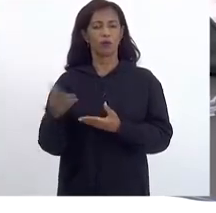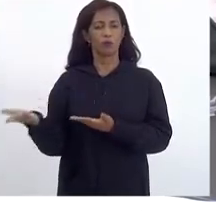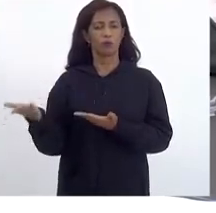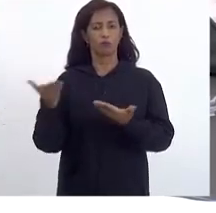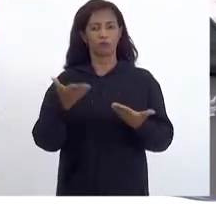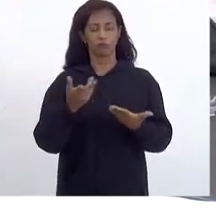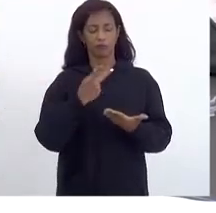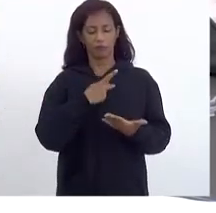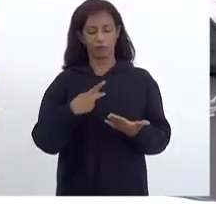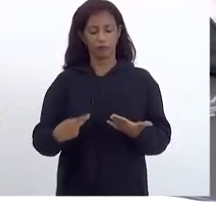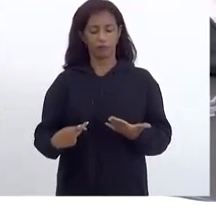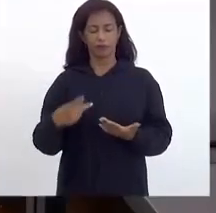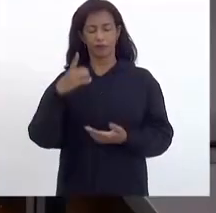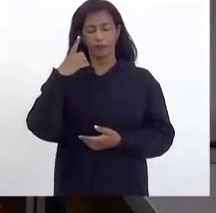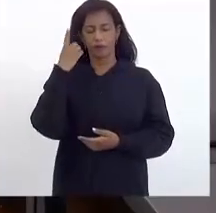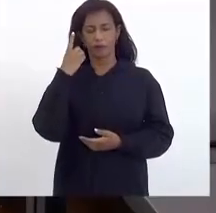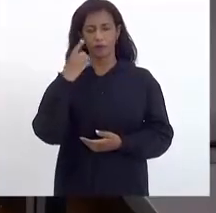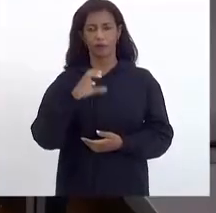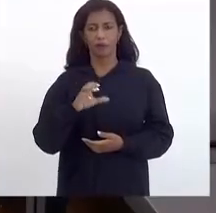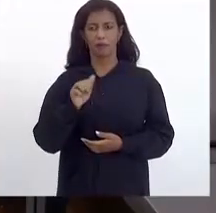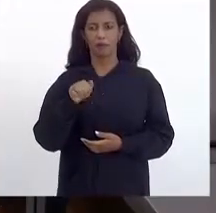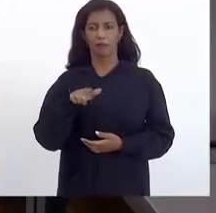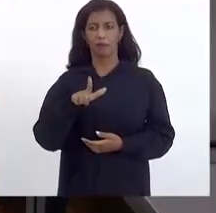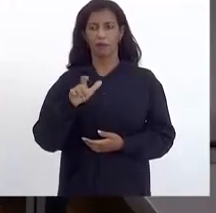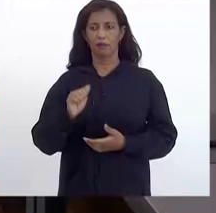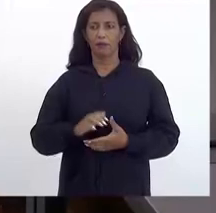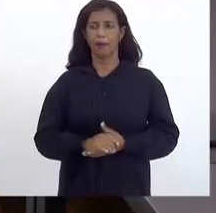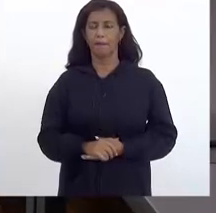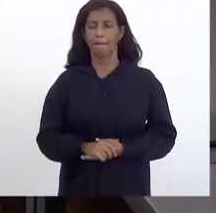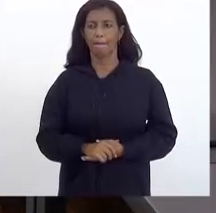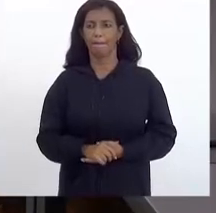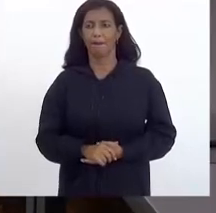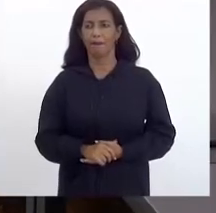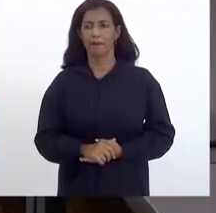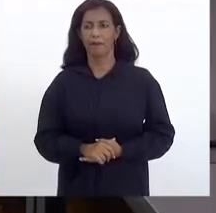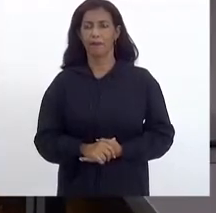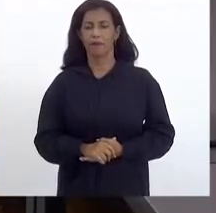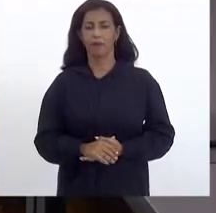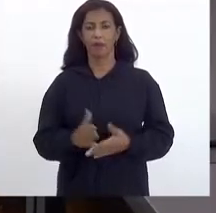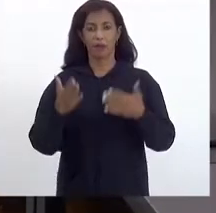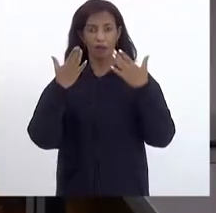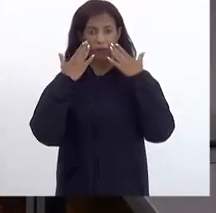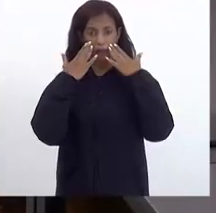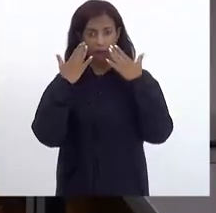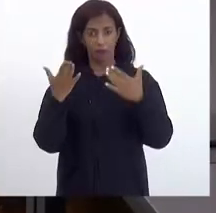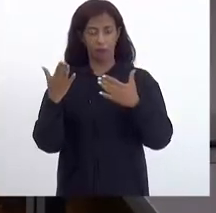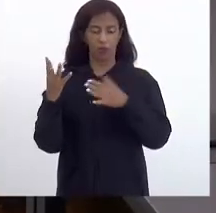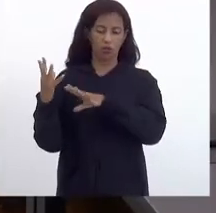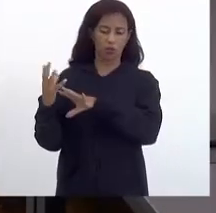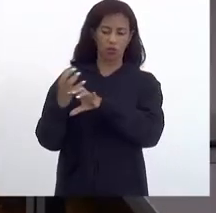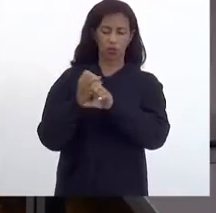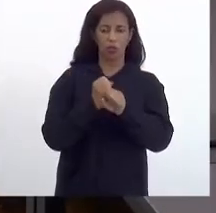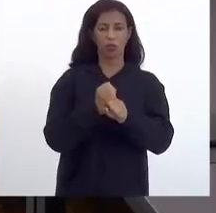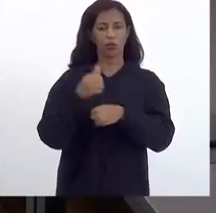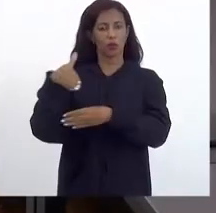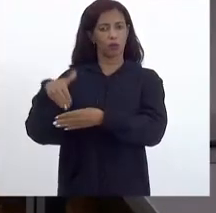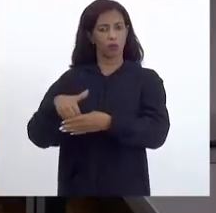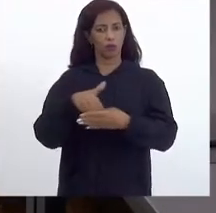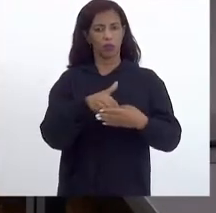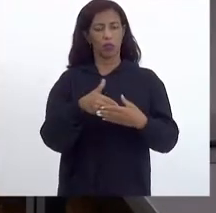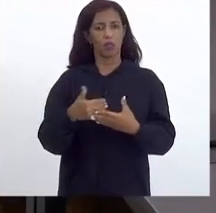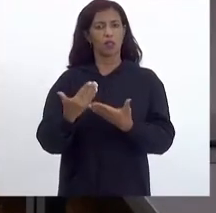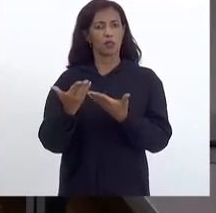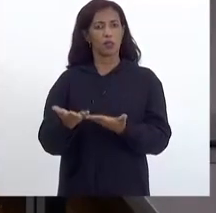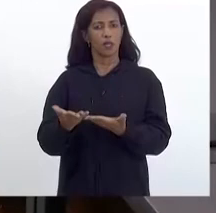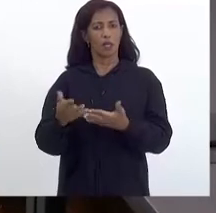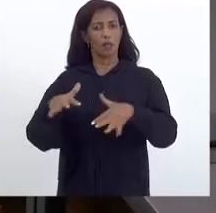novamente à presidência do deputado Márcio Canella. Presidente. Mediante o resultado apurado, as proposições da hora votada seguem para as